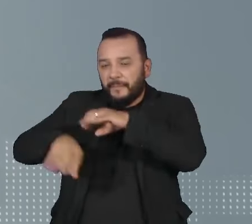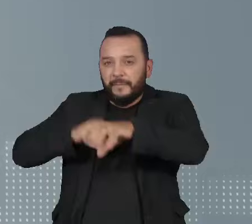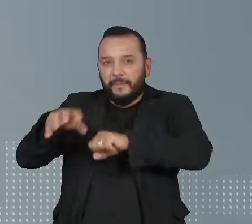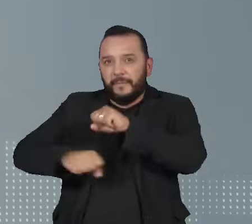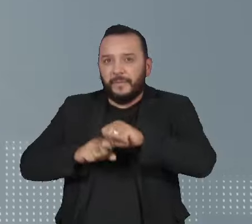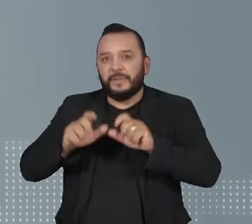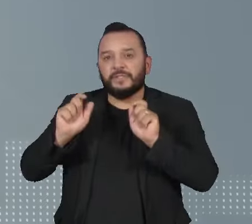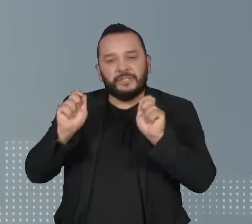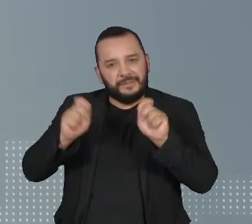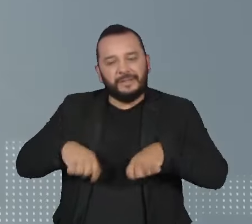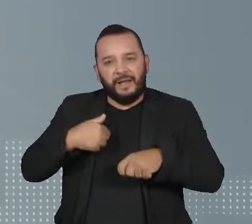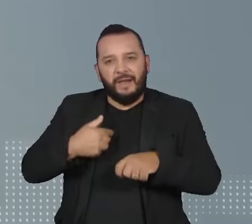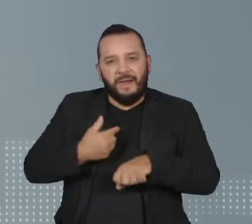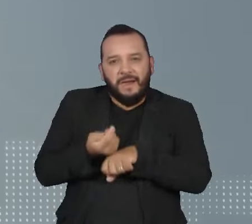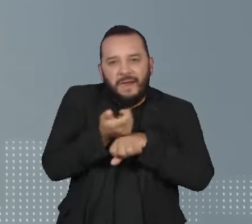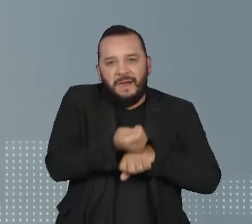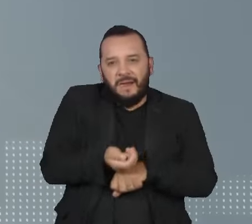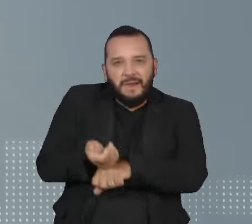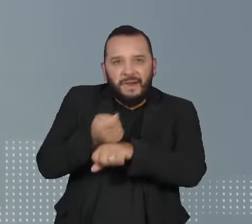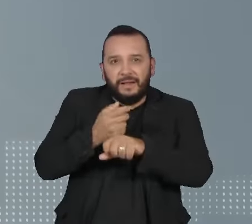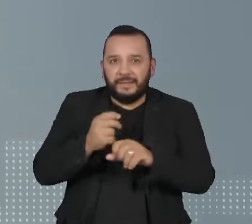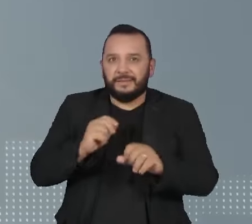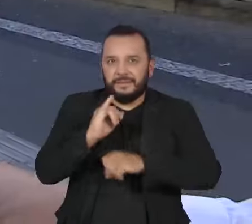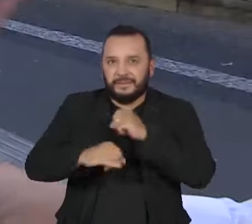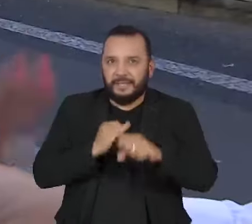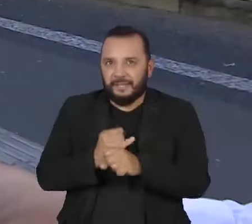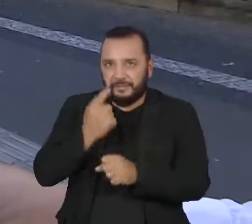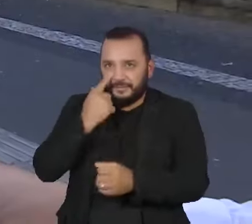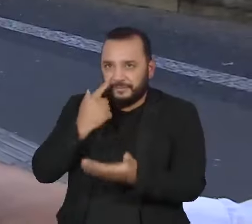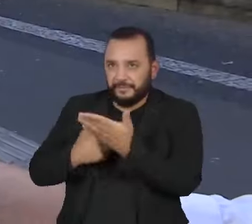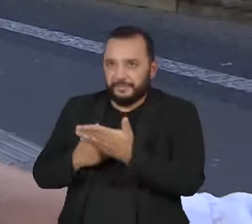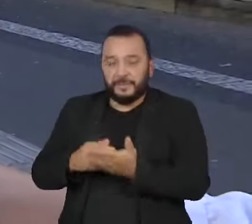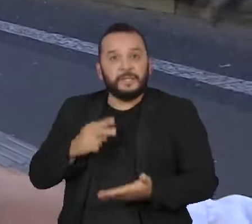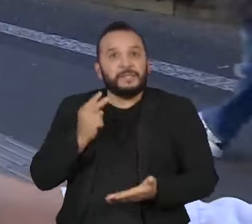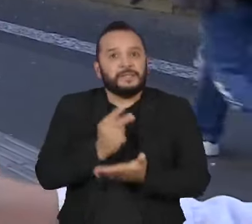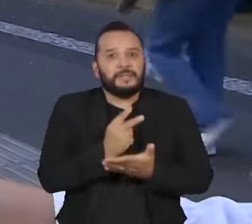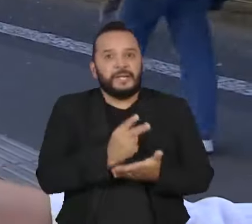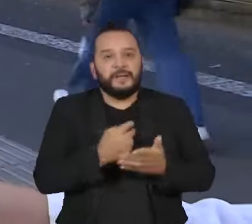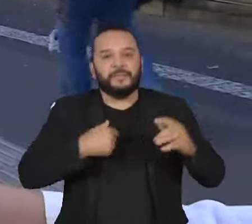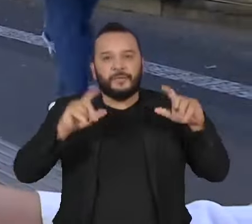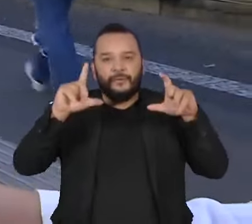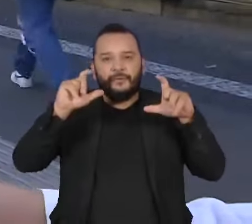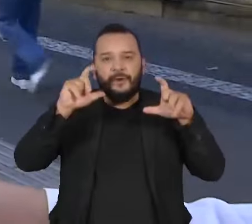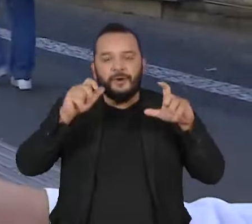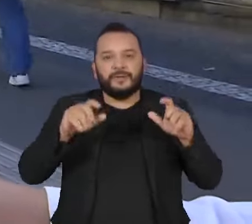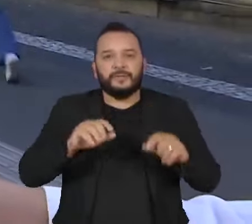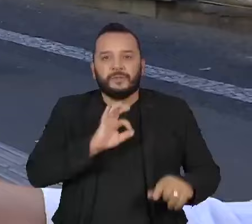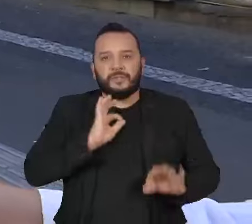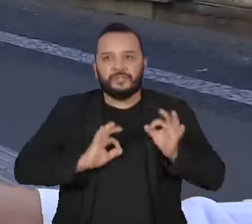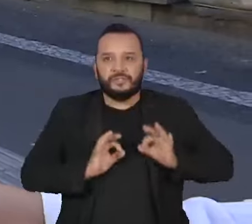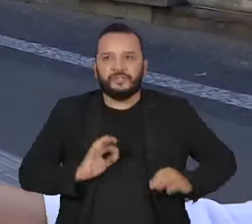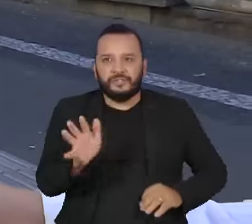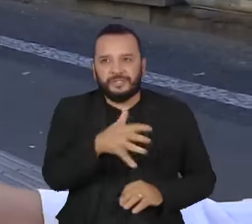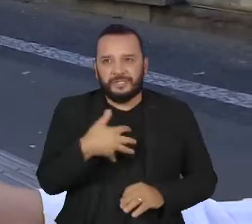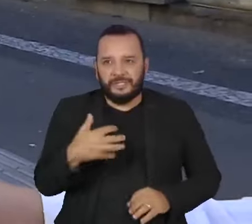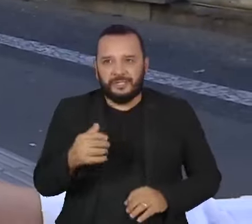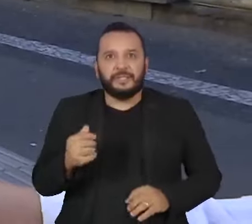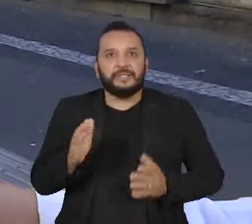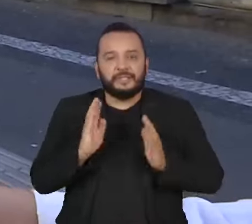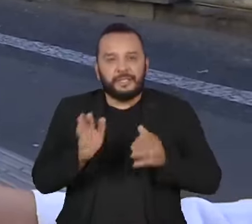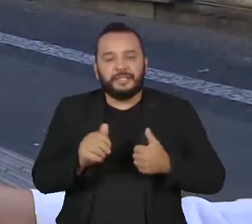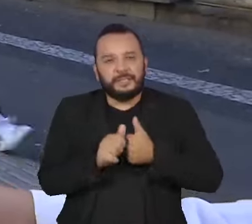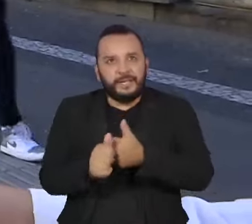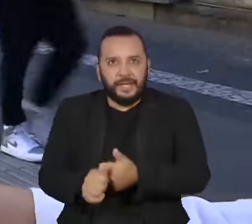Basta estar conectado para que convites apareçam. Que é sempre com a foto do tigrinho, eles seguem, não tem nome, não tem data,